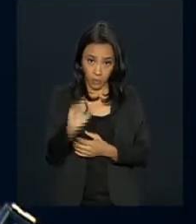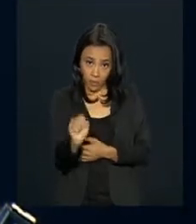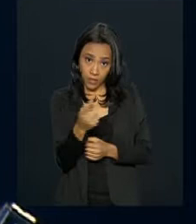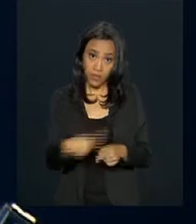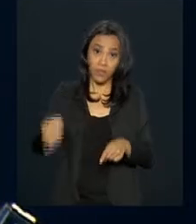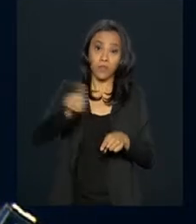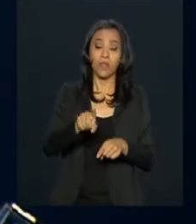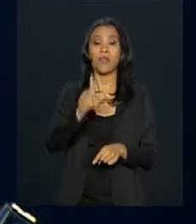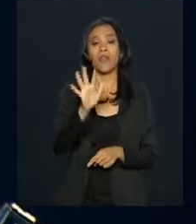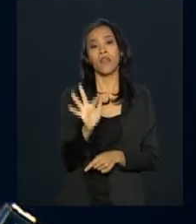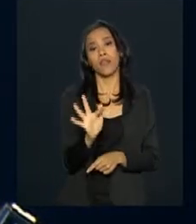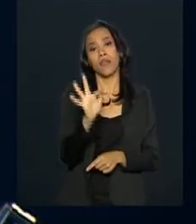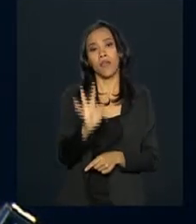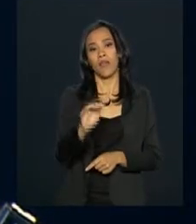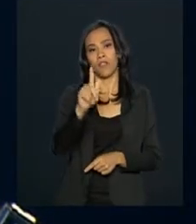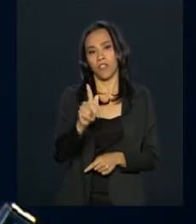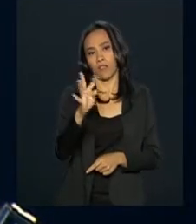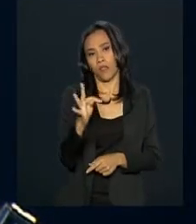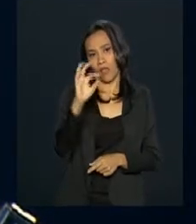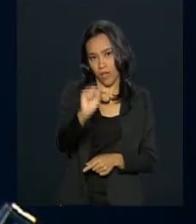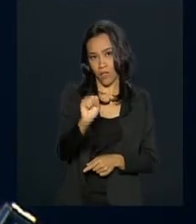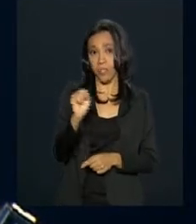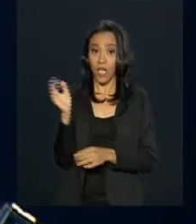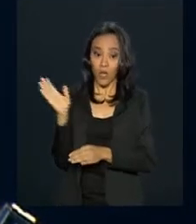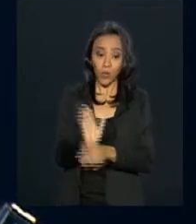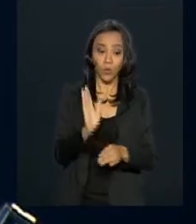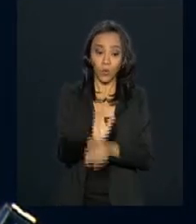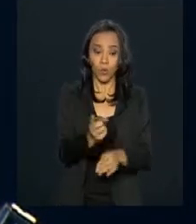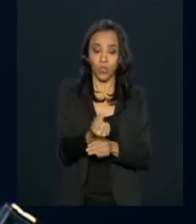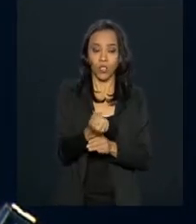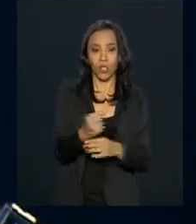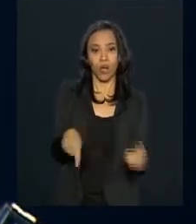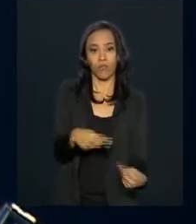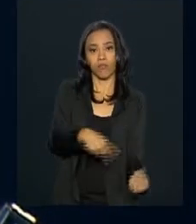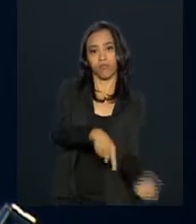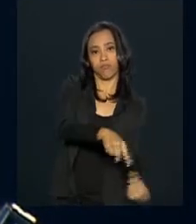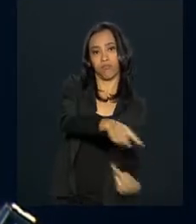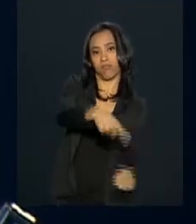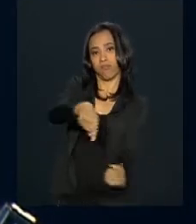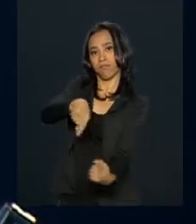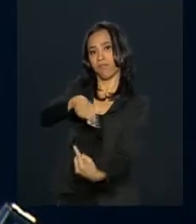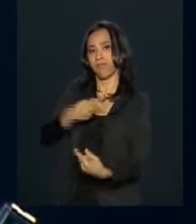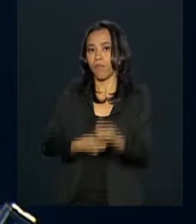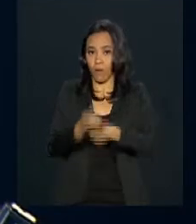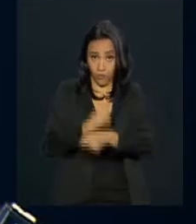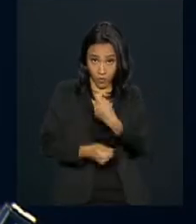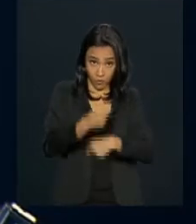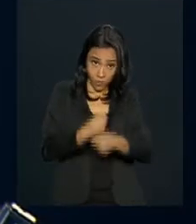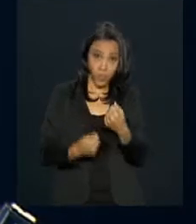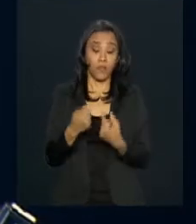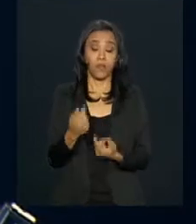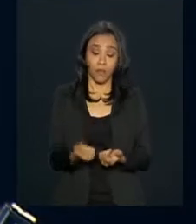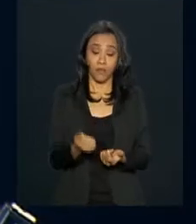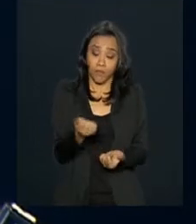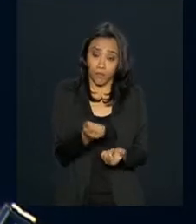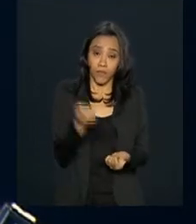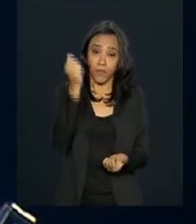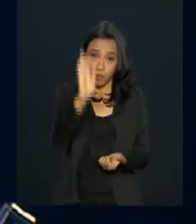recursos que alimentaram o mercado interno e fizeram a roda da economia girar mais forte em um momento